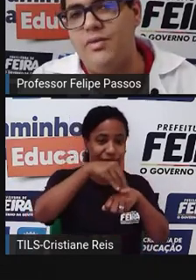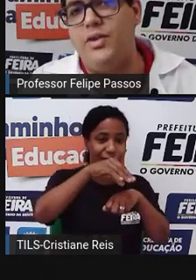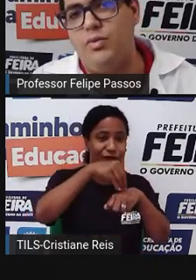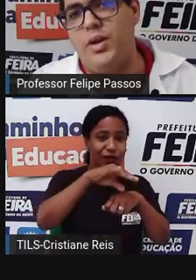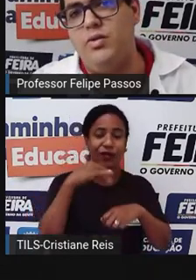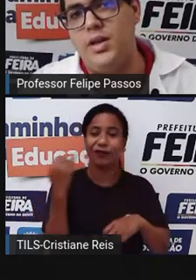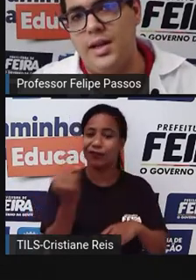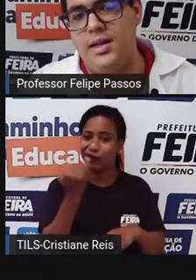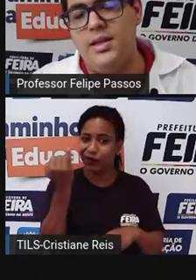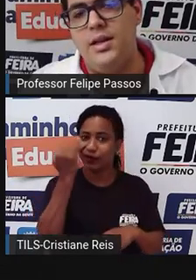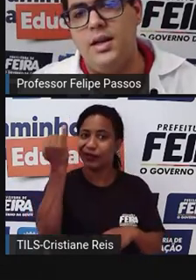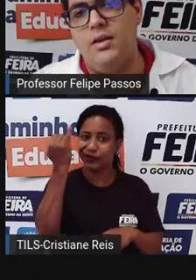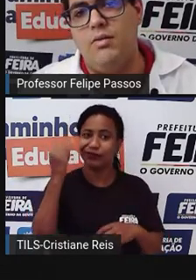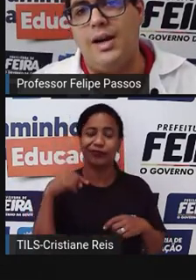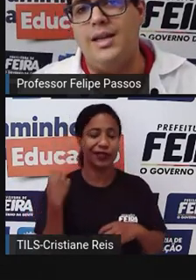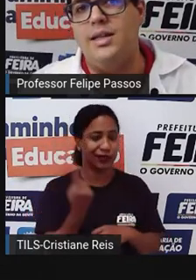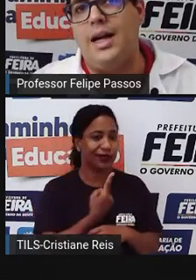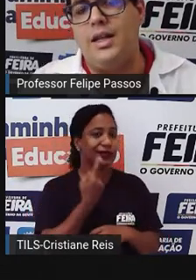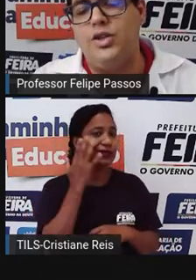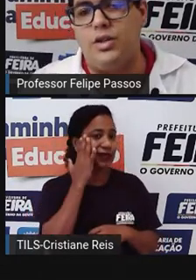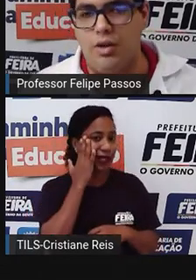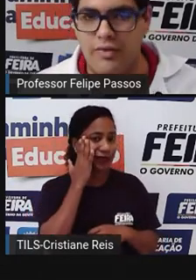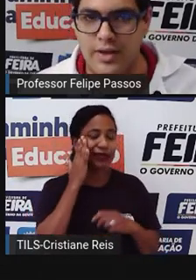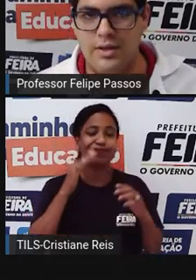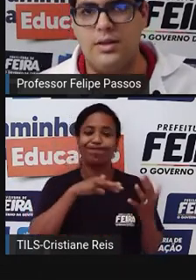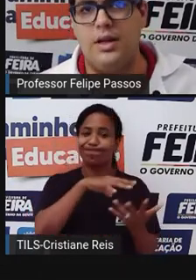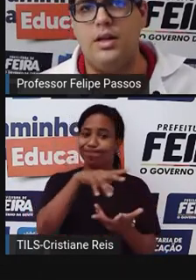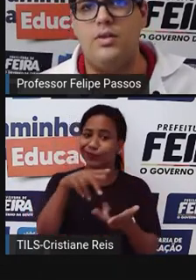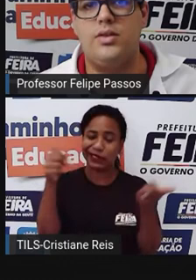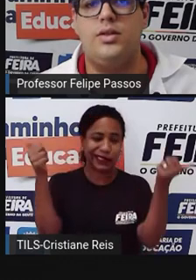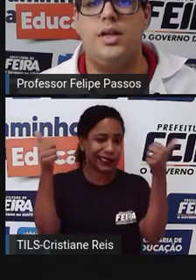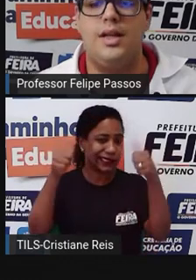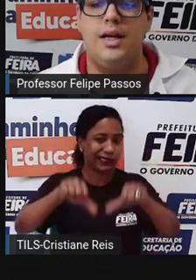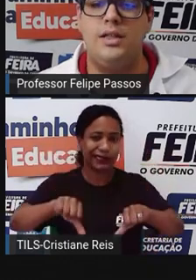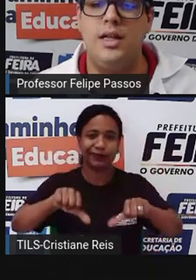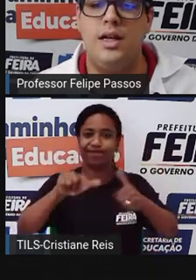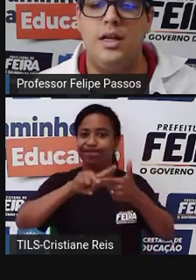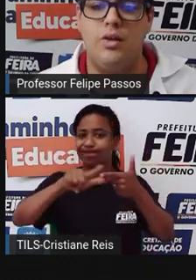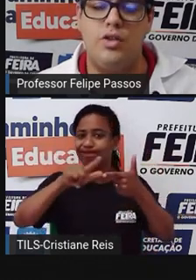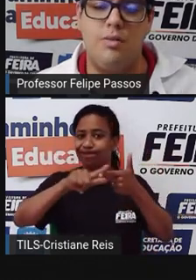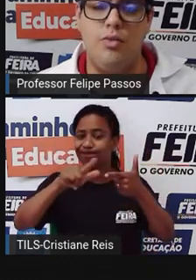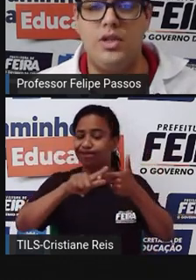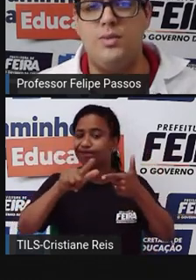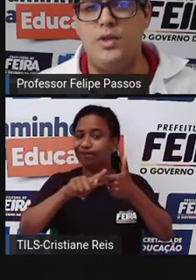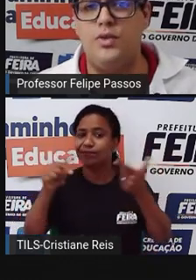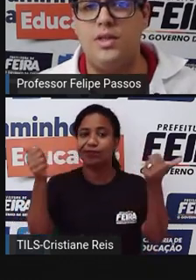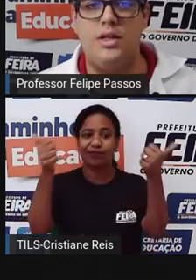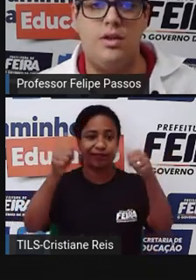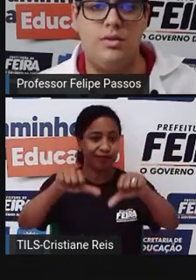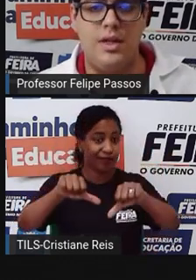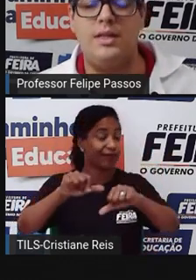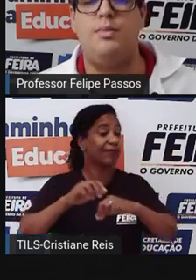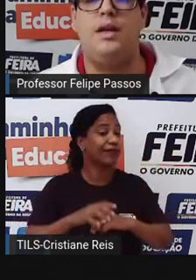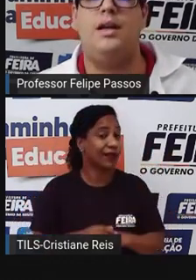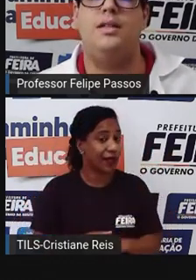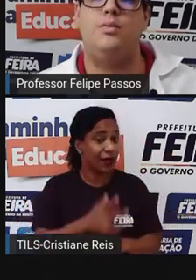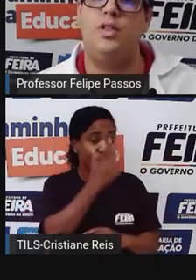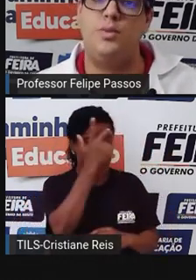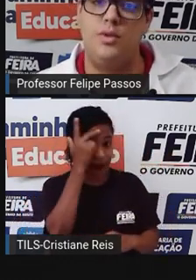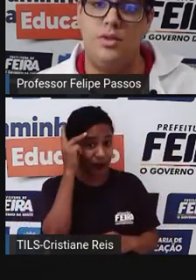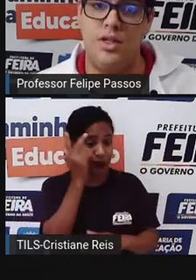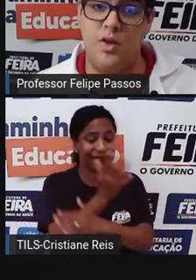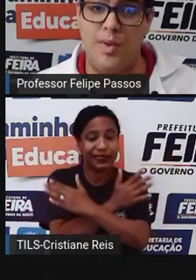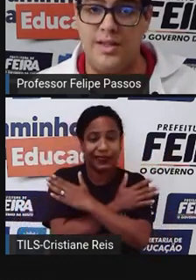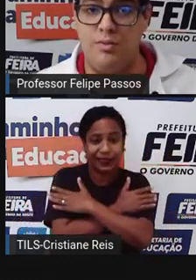mas a gente está vivendo um período de crise, uma crise catastrófica na nossa sociedade. Então, a gente tem muitas pessoas que estão desempregadas,